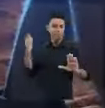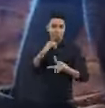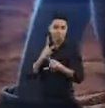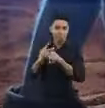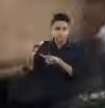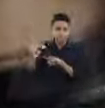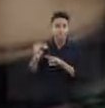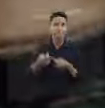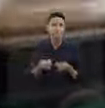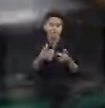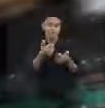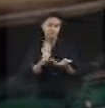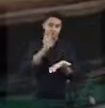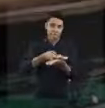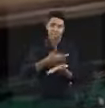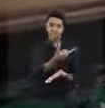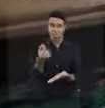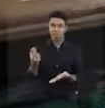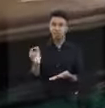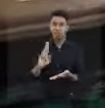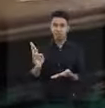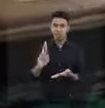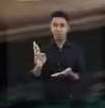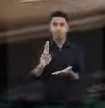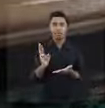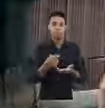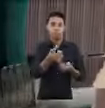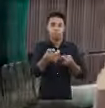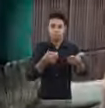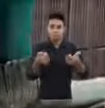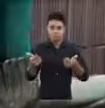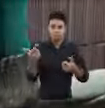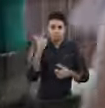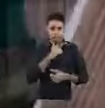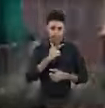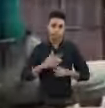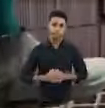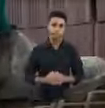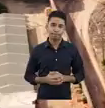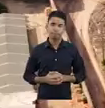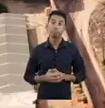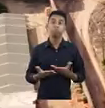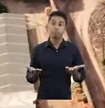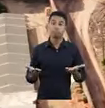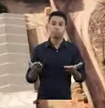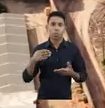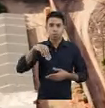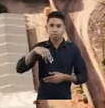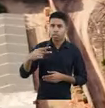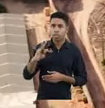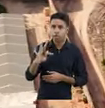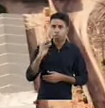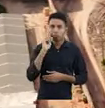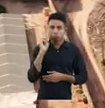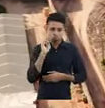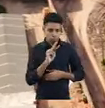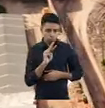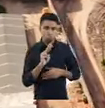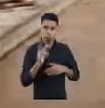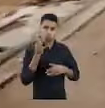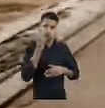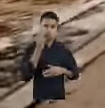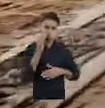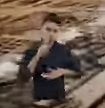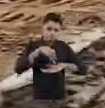200 reais para pagamento caso o candidato, que era o seu candidato de preferência, ganhasse as eleições. O Ministério Público realizou a inspeção em